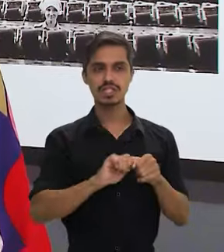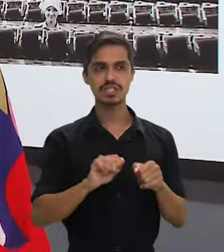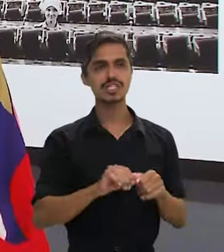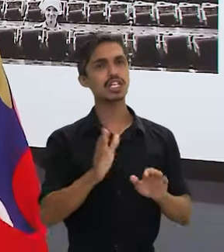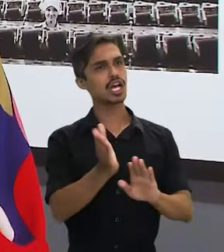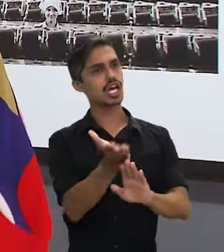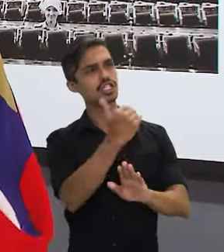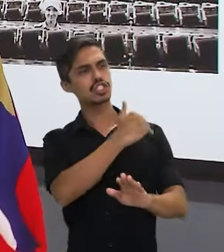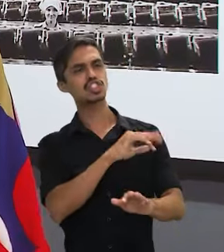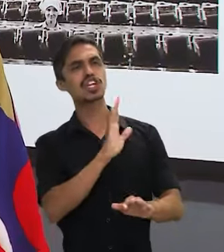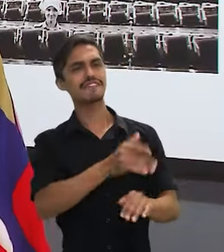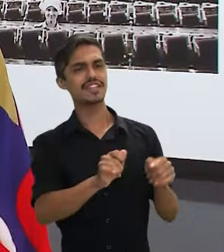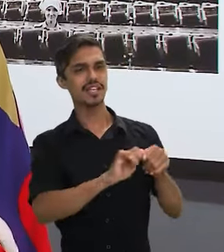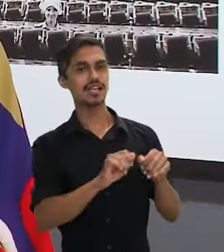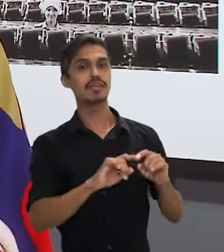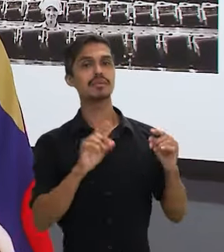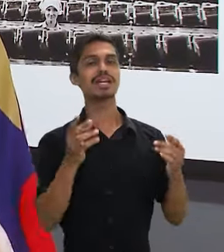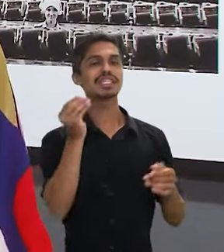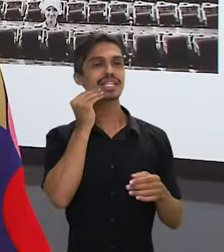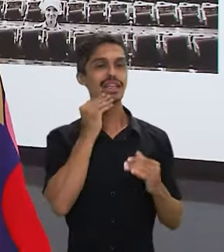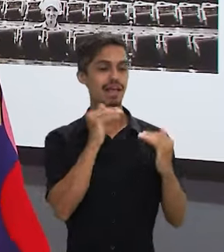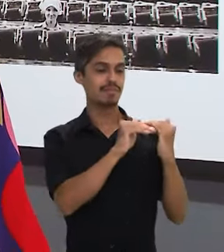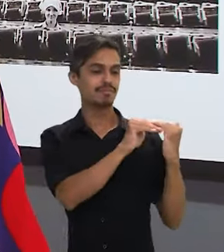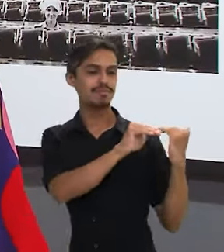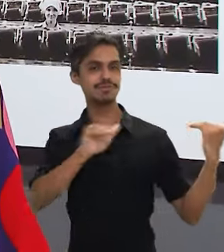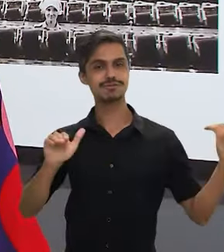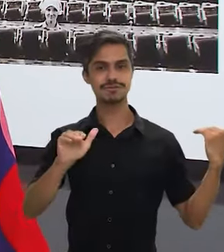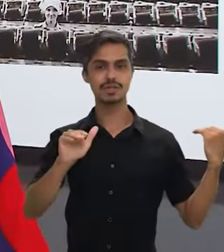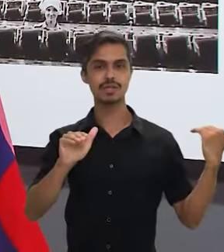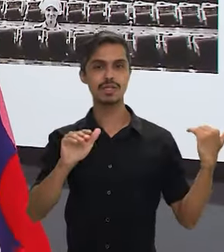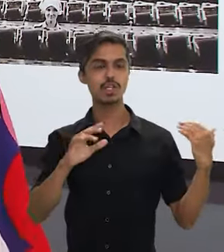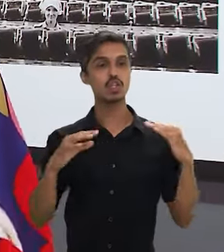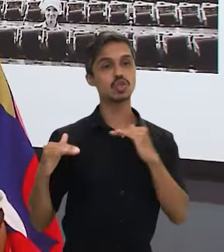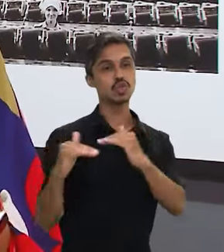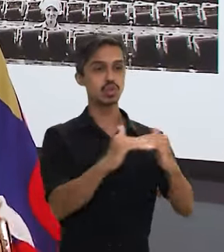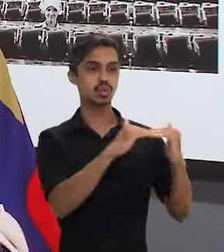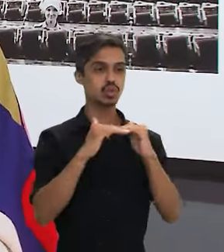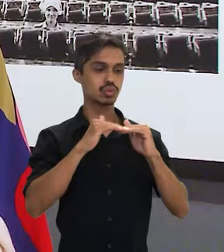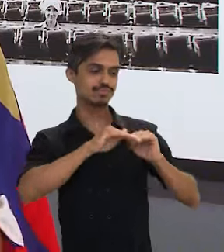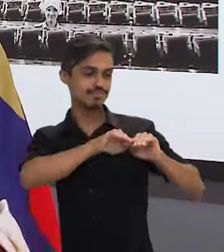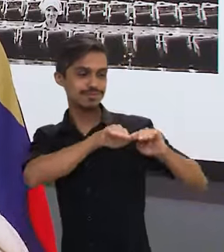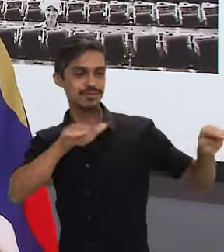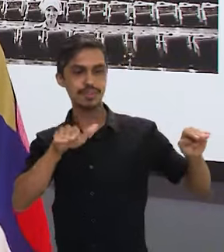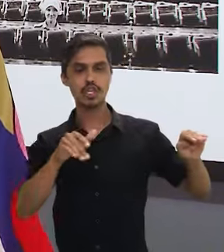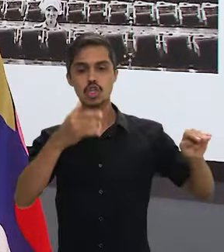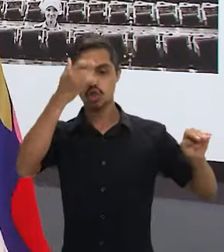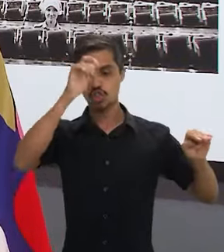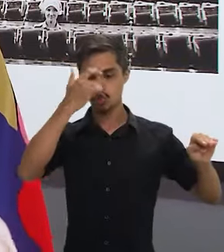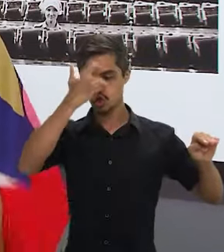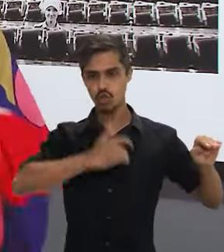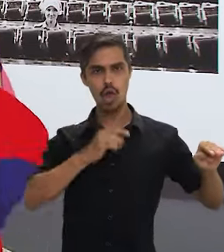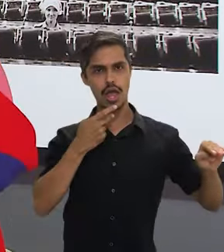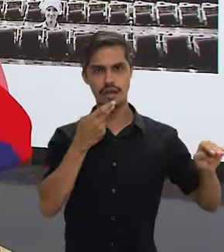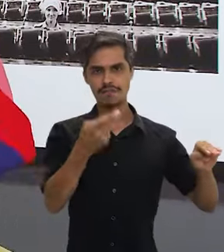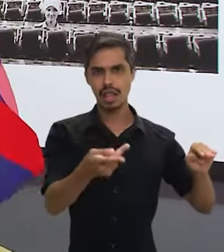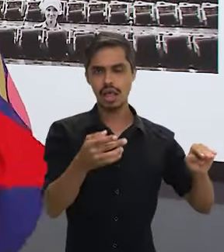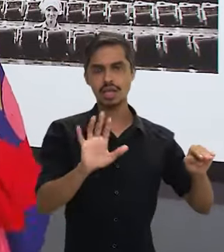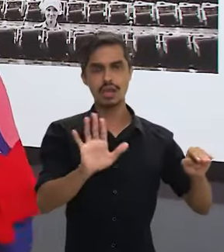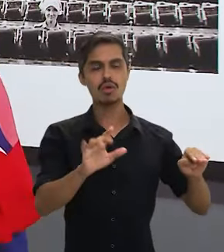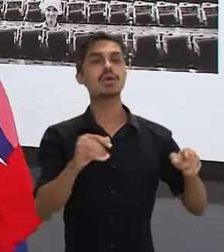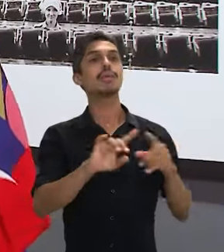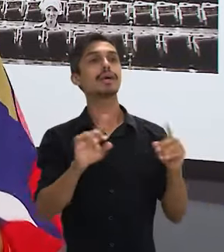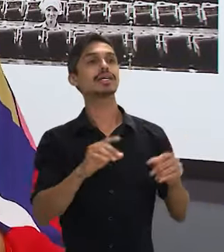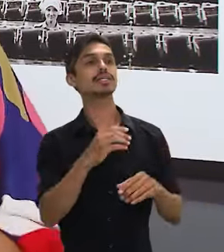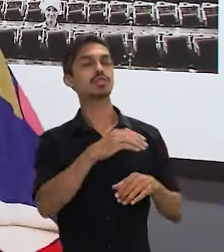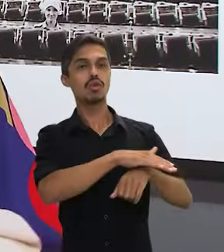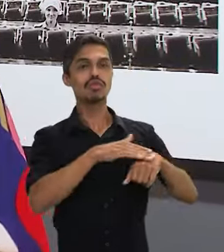embora a gente já fizesse isso em outro âmbito, era transversalizar essa pauta. Então, não adianta só a Aniele falar de igualdade racial, então